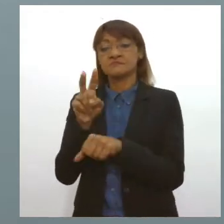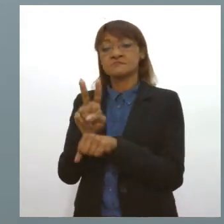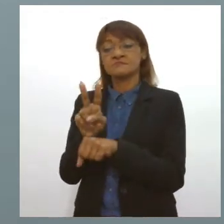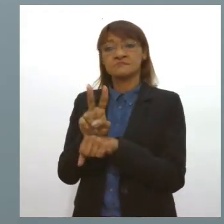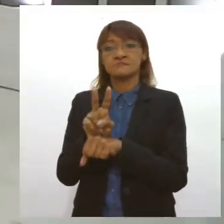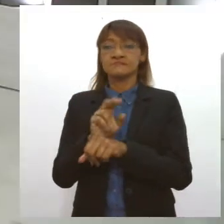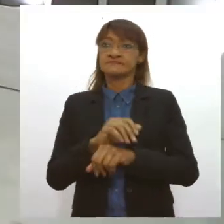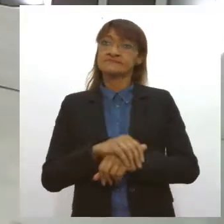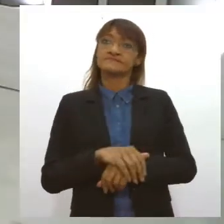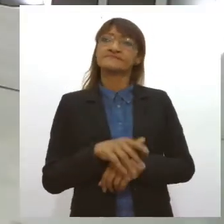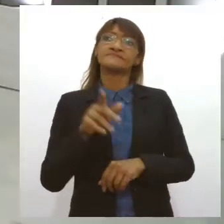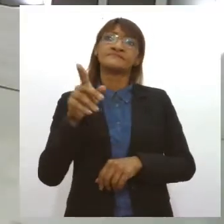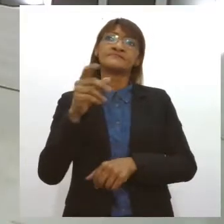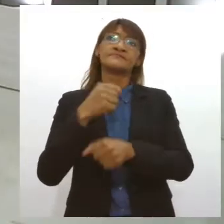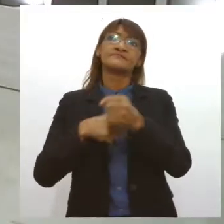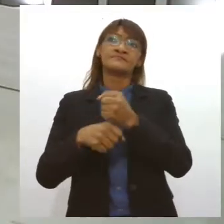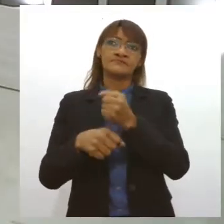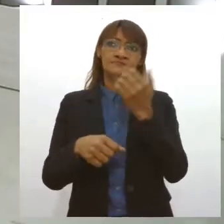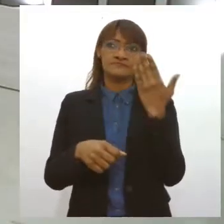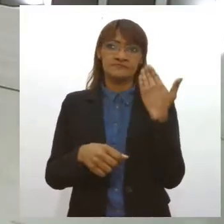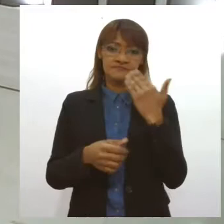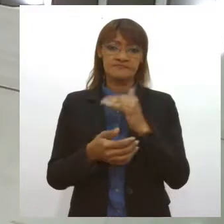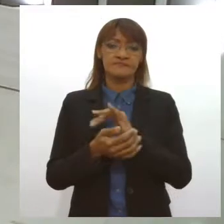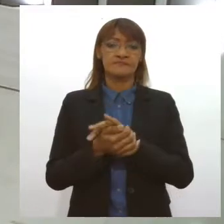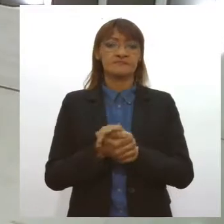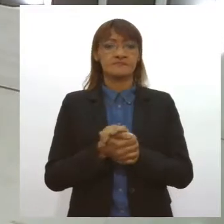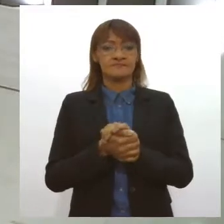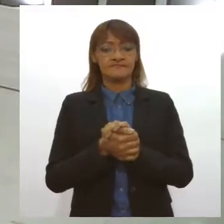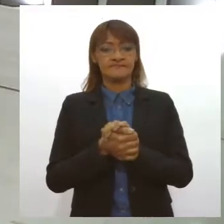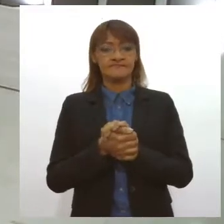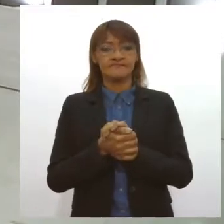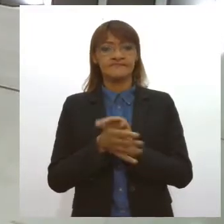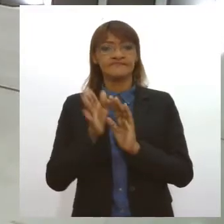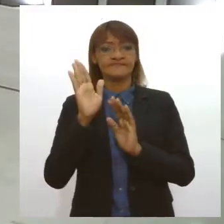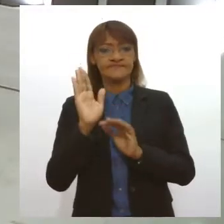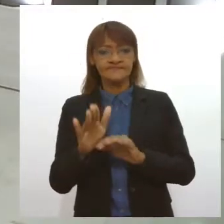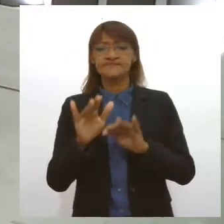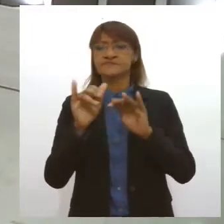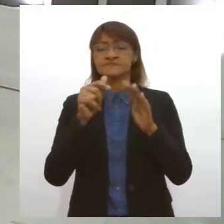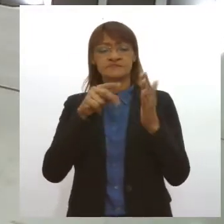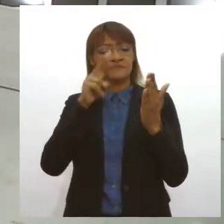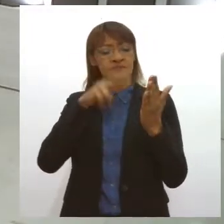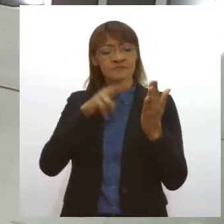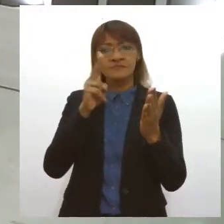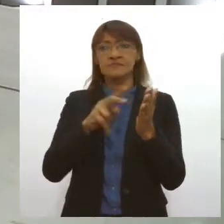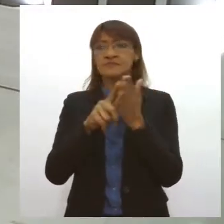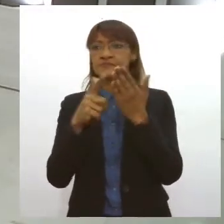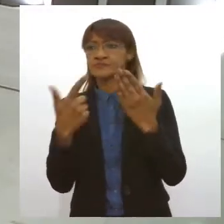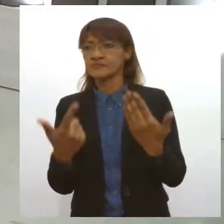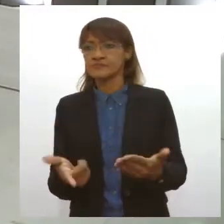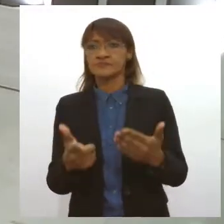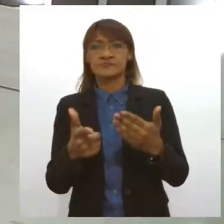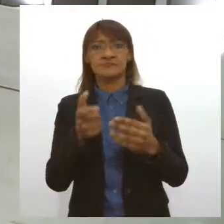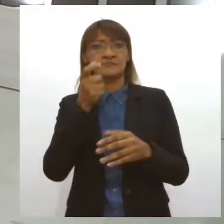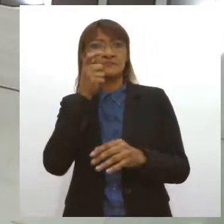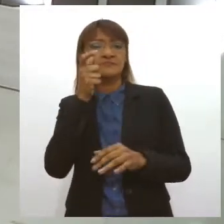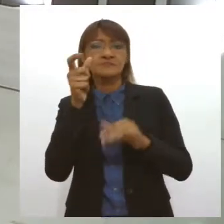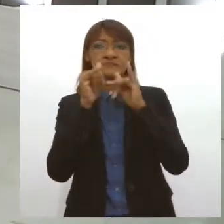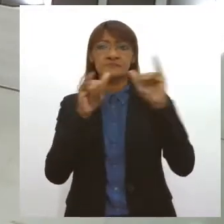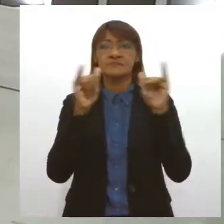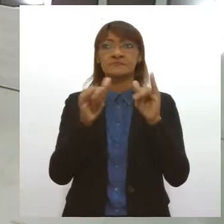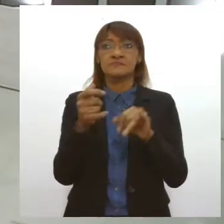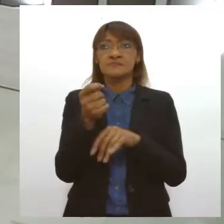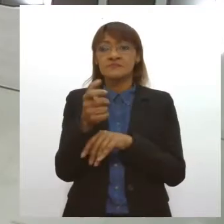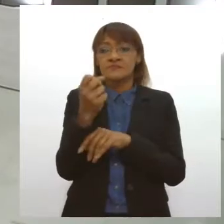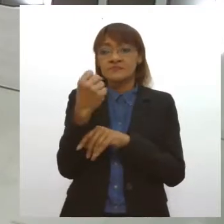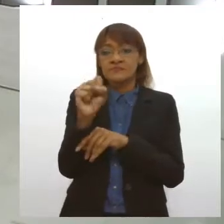O ano passado, lendo as notícias, acompanhando as informações, nós tivemos quase 85